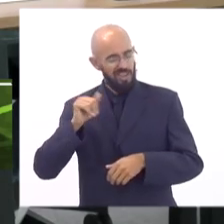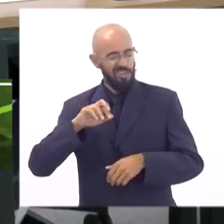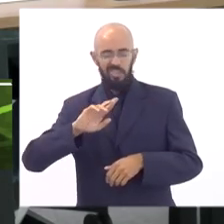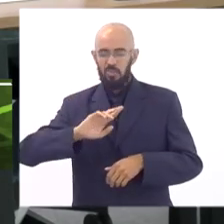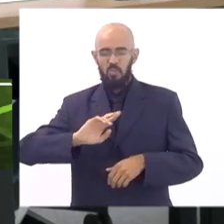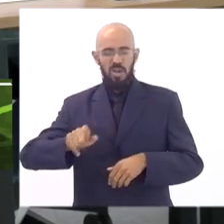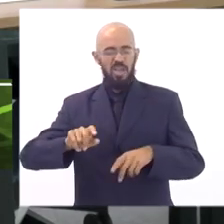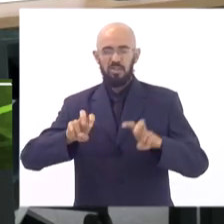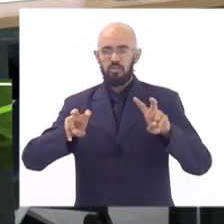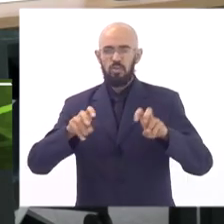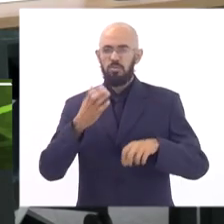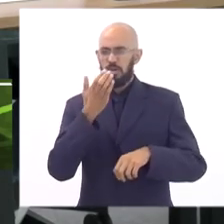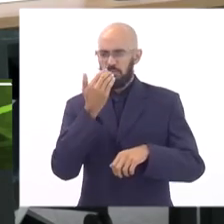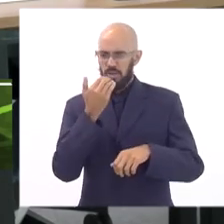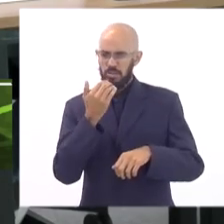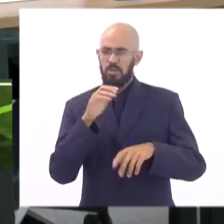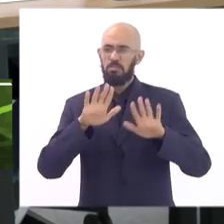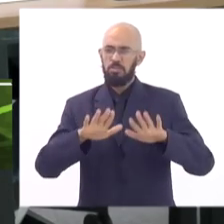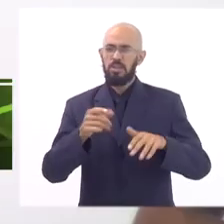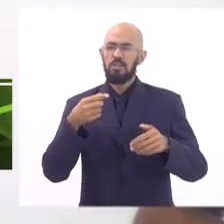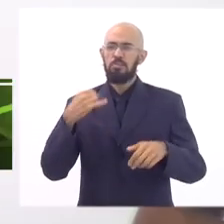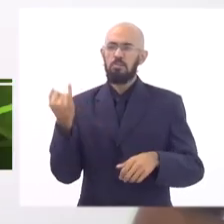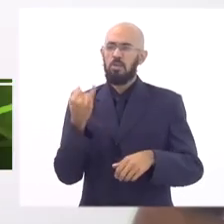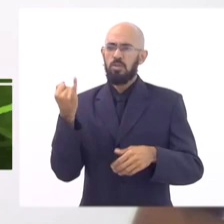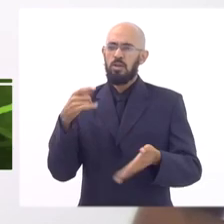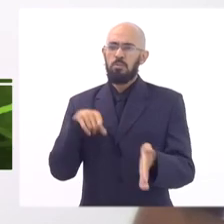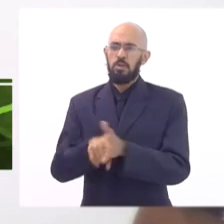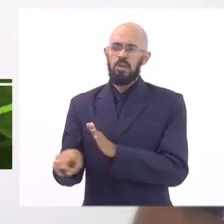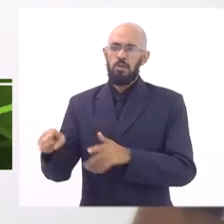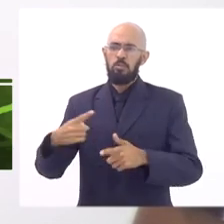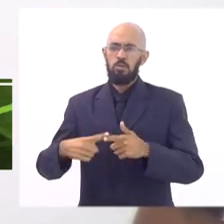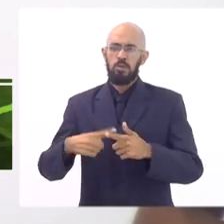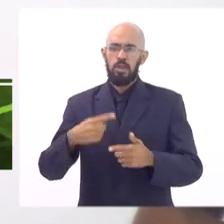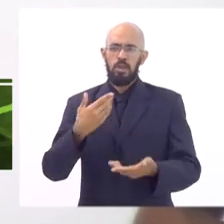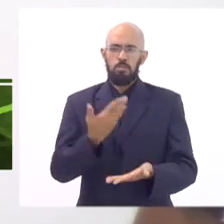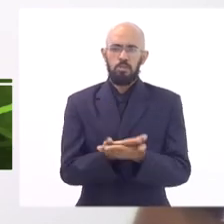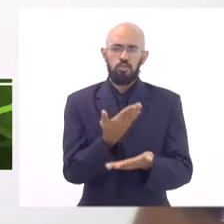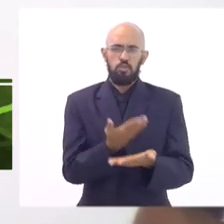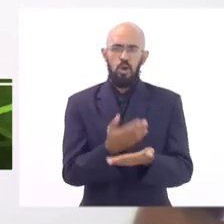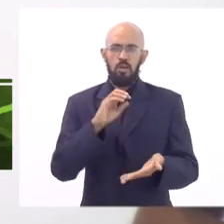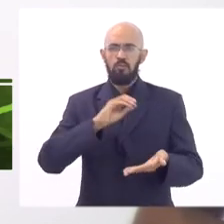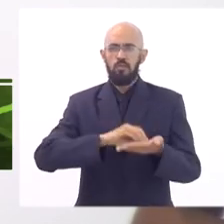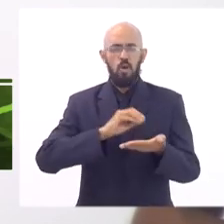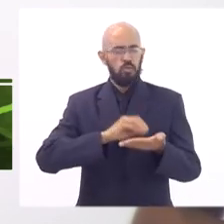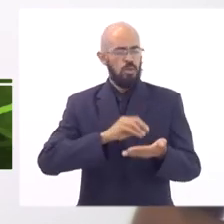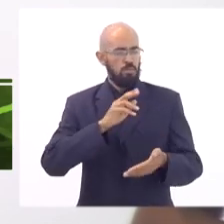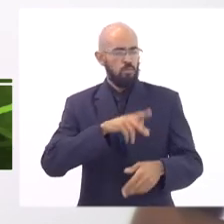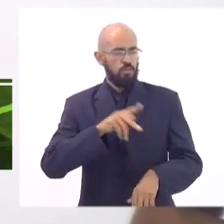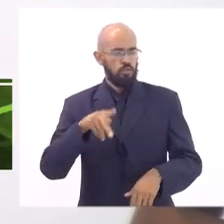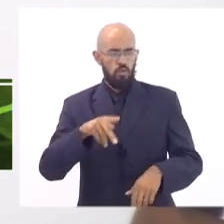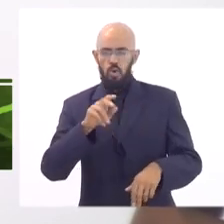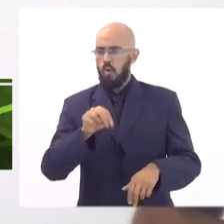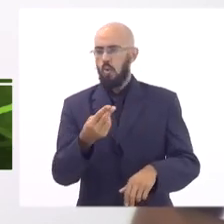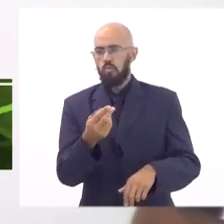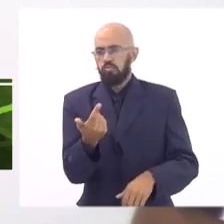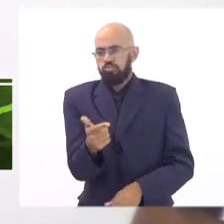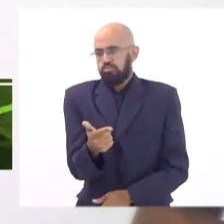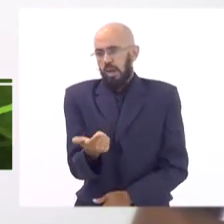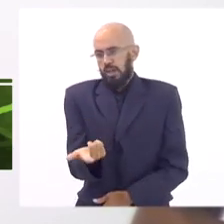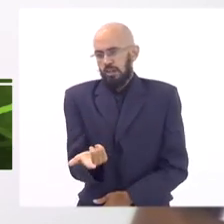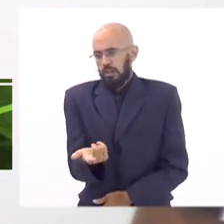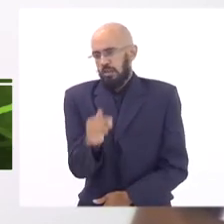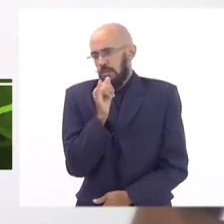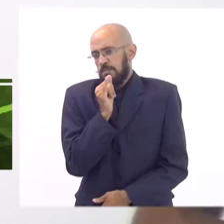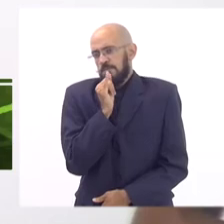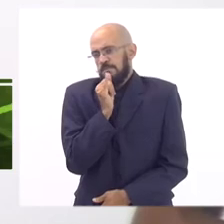mas seria bom perguntar porque na minha escola falta muito professor assim ou então não tem por exemplo não